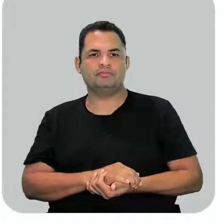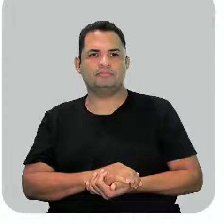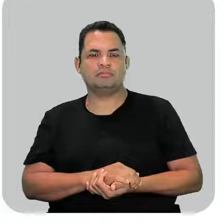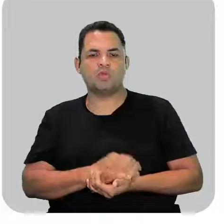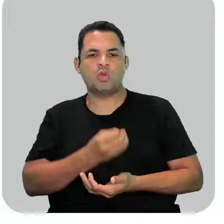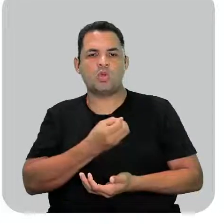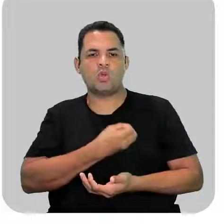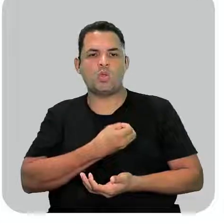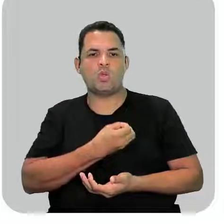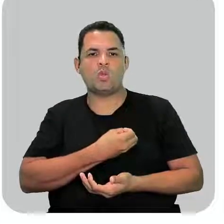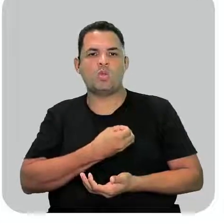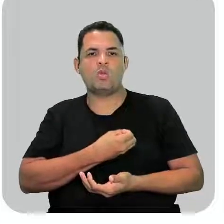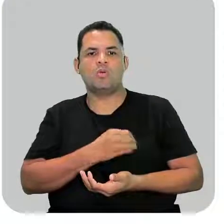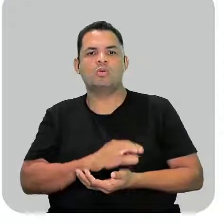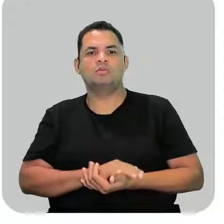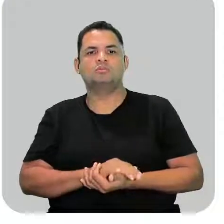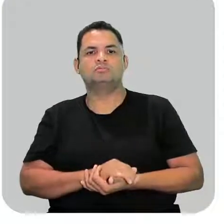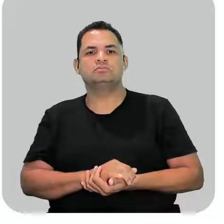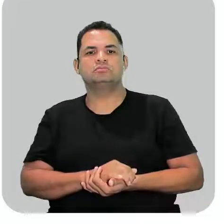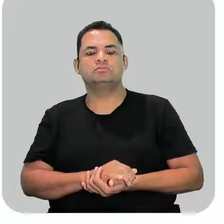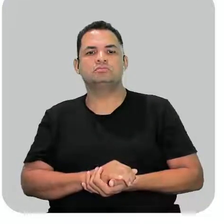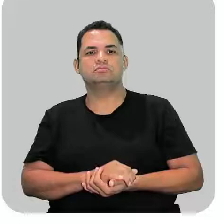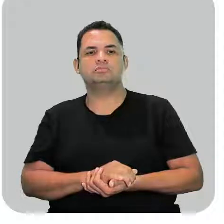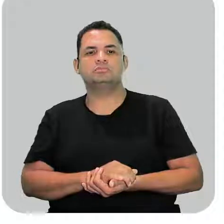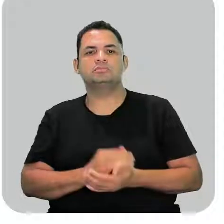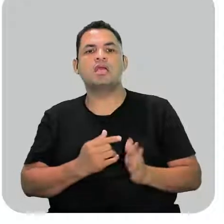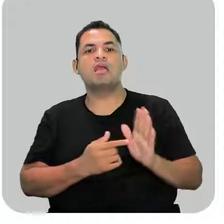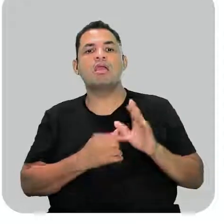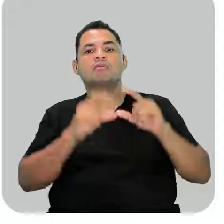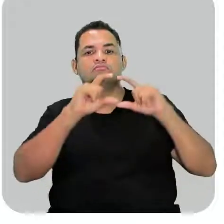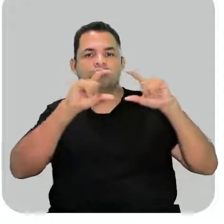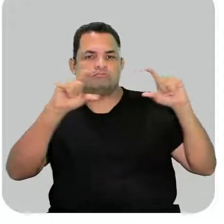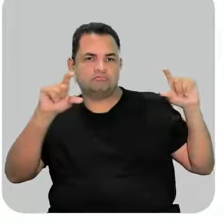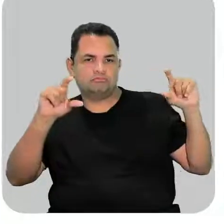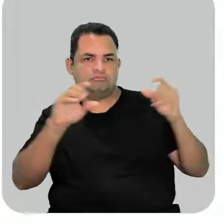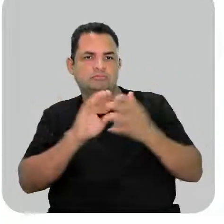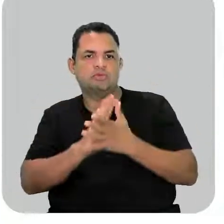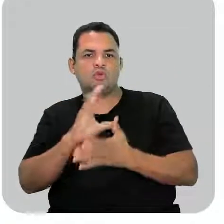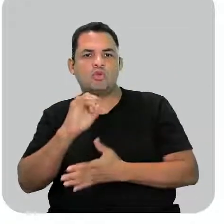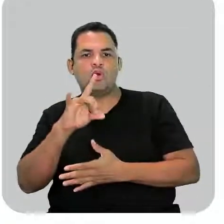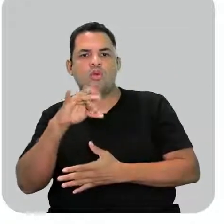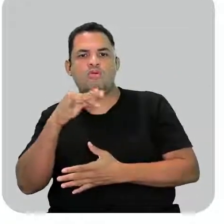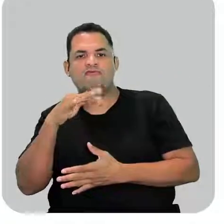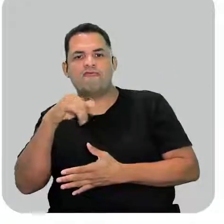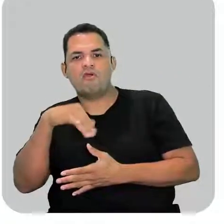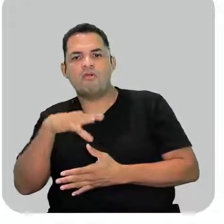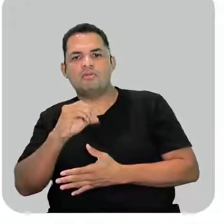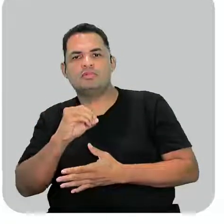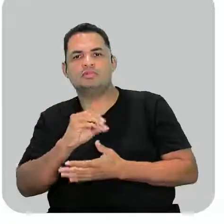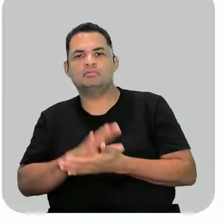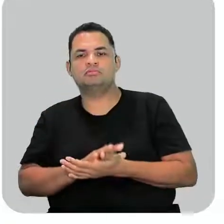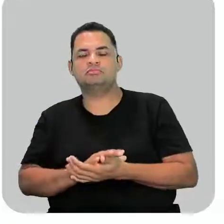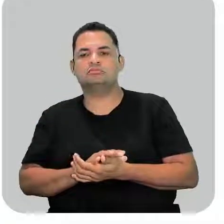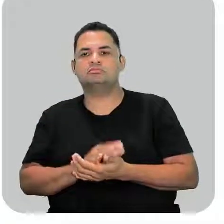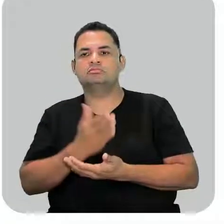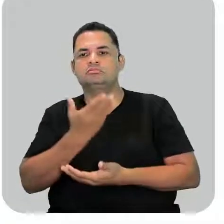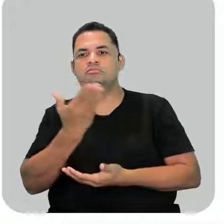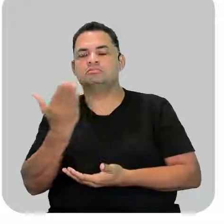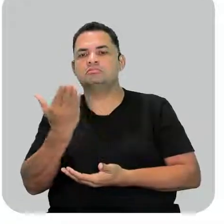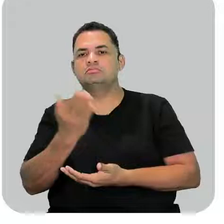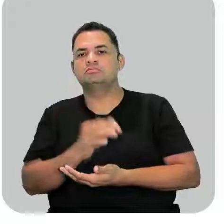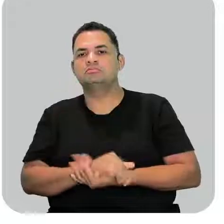Questão número 1. Na questão número 1, ele traz o seguinte enunciado. O clorofórmio, ou